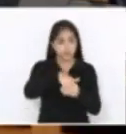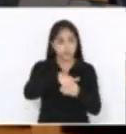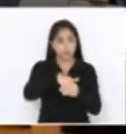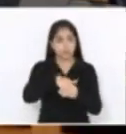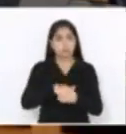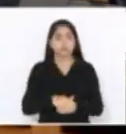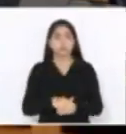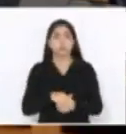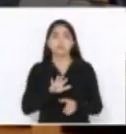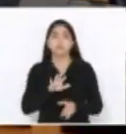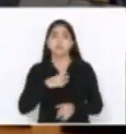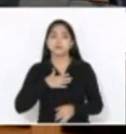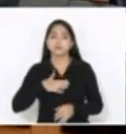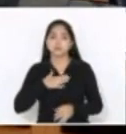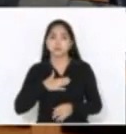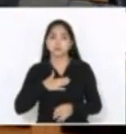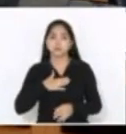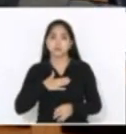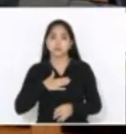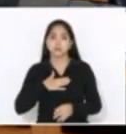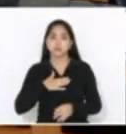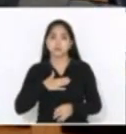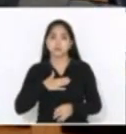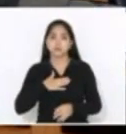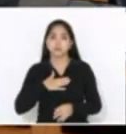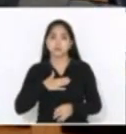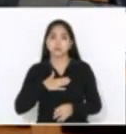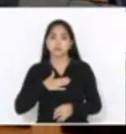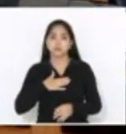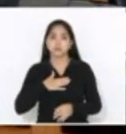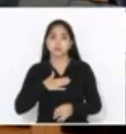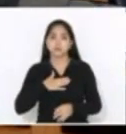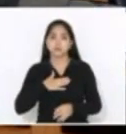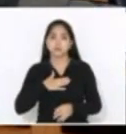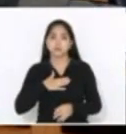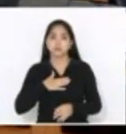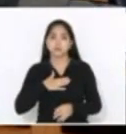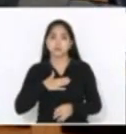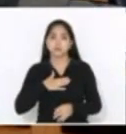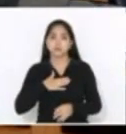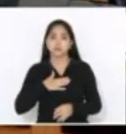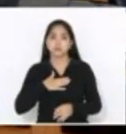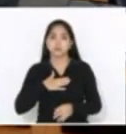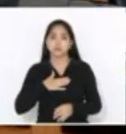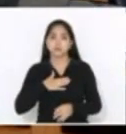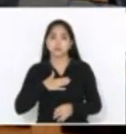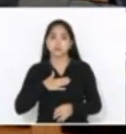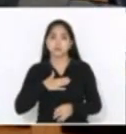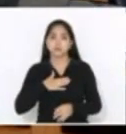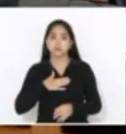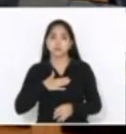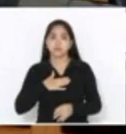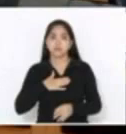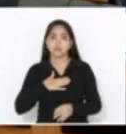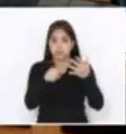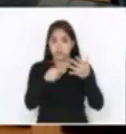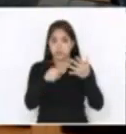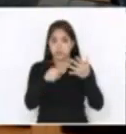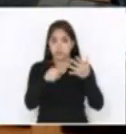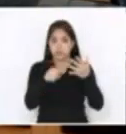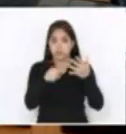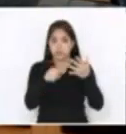Gostaria aqui, Sr. Presidente, de defender o destaque que apresentei,